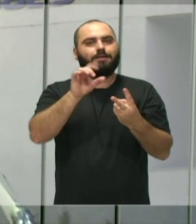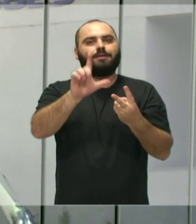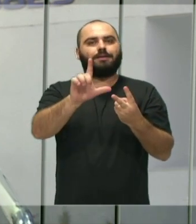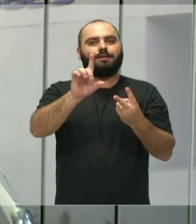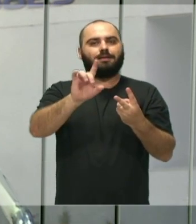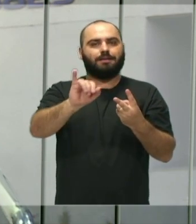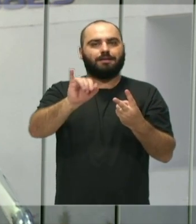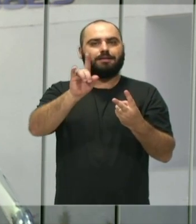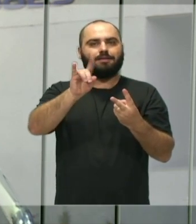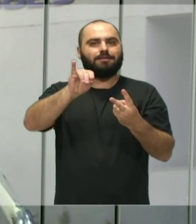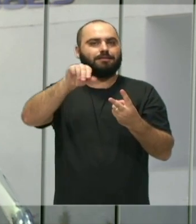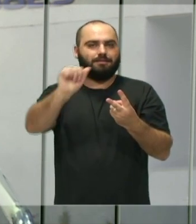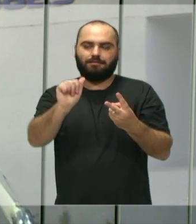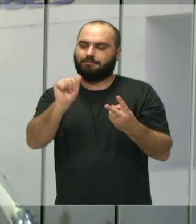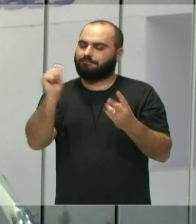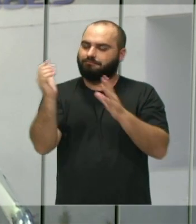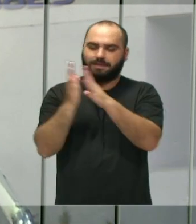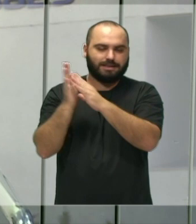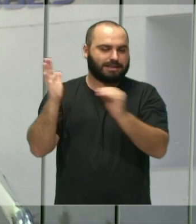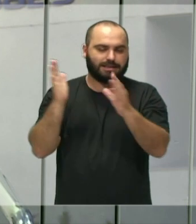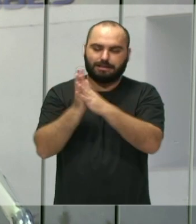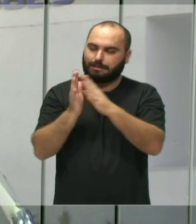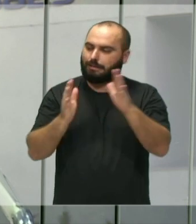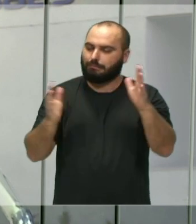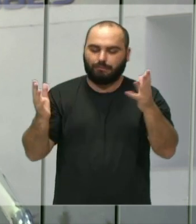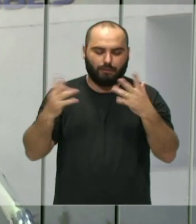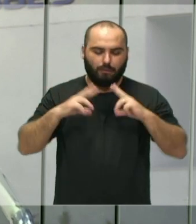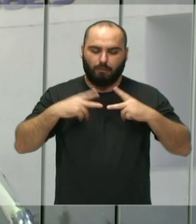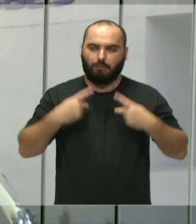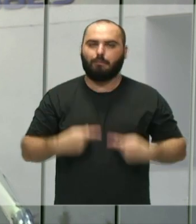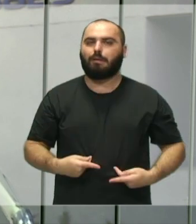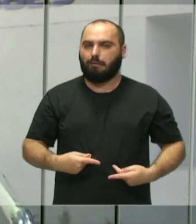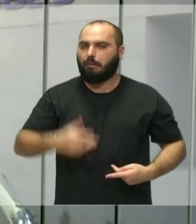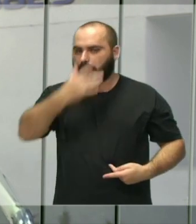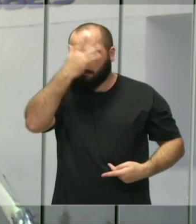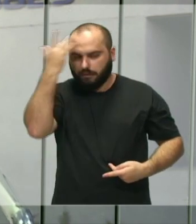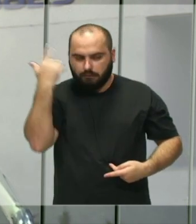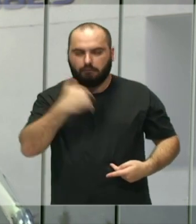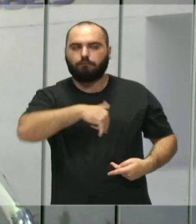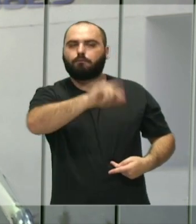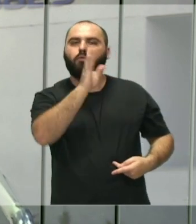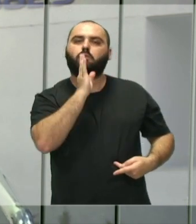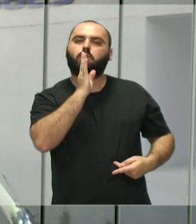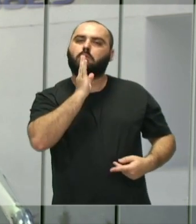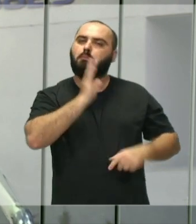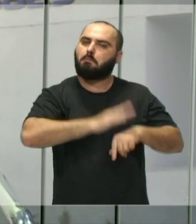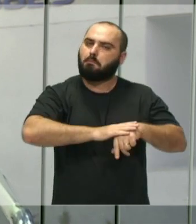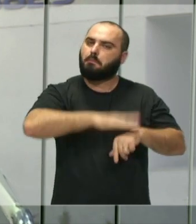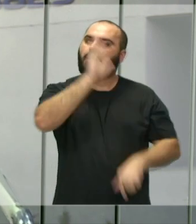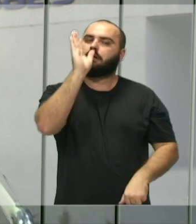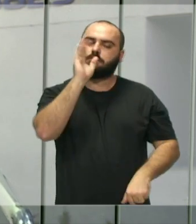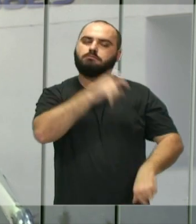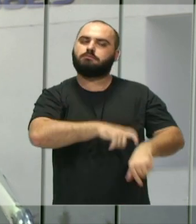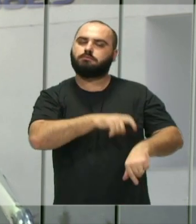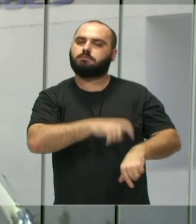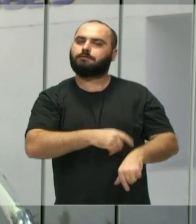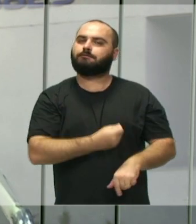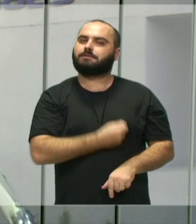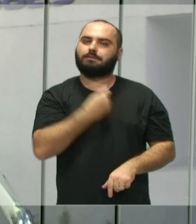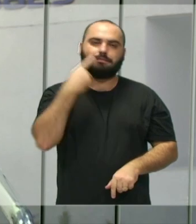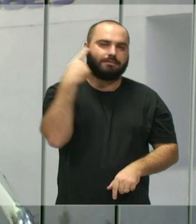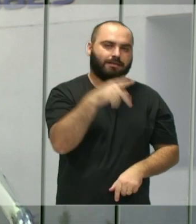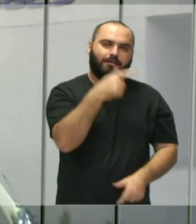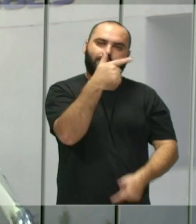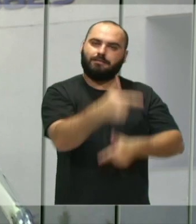exemplo de ser humano, é um exemplo de ser humano, então as pessoas vão conhecê-la um pouco melhor durante a moção e o trabalho